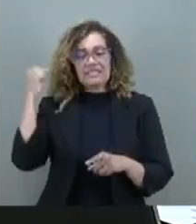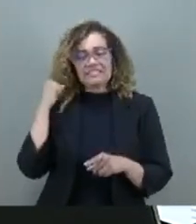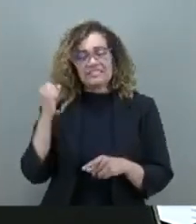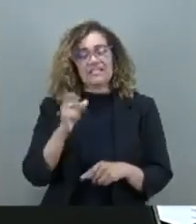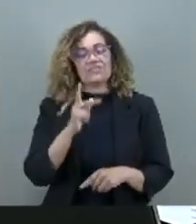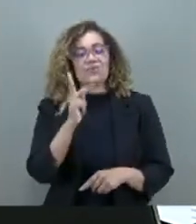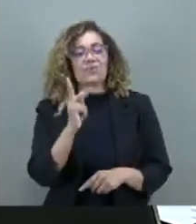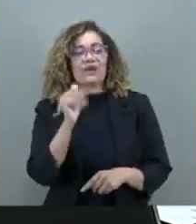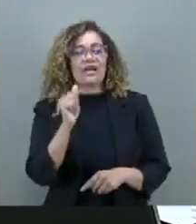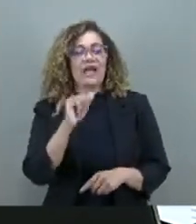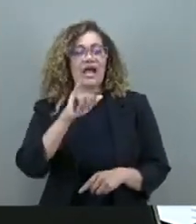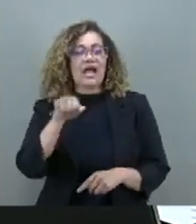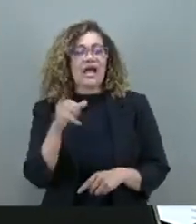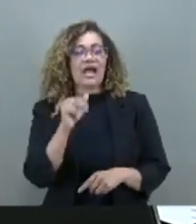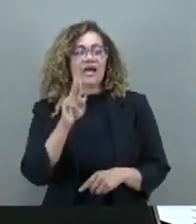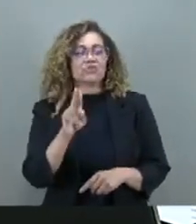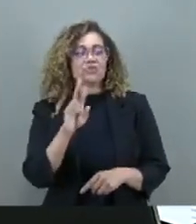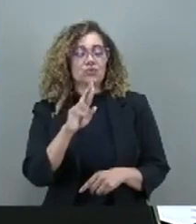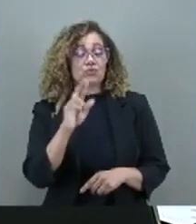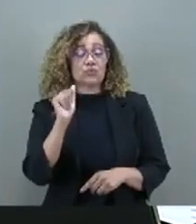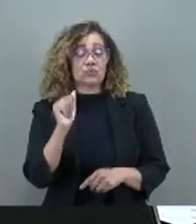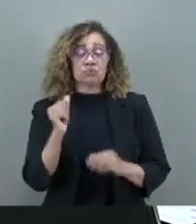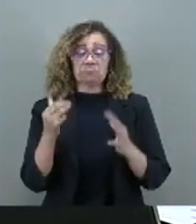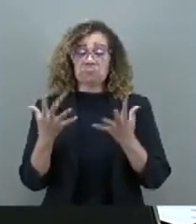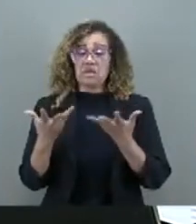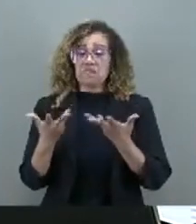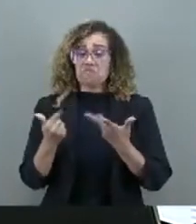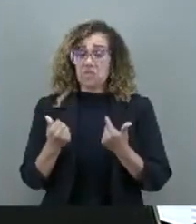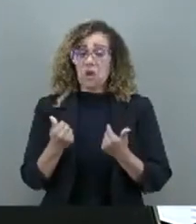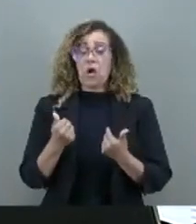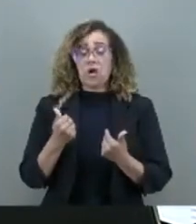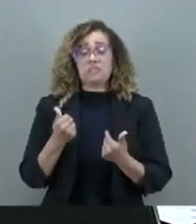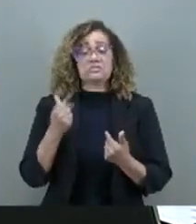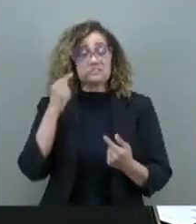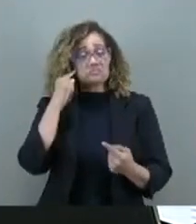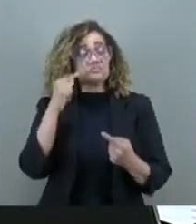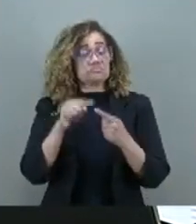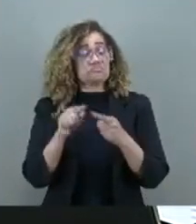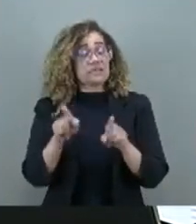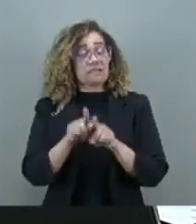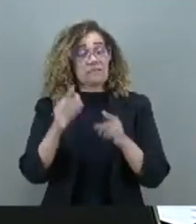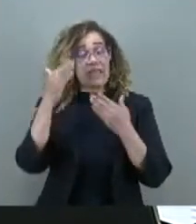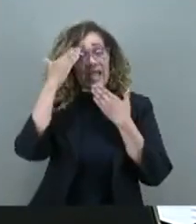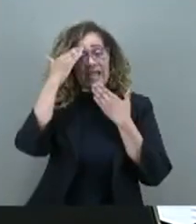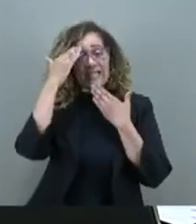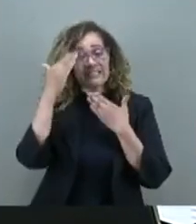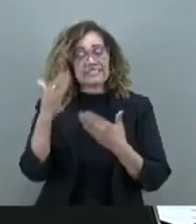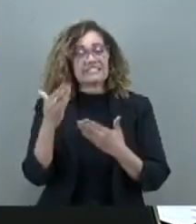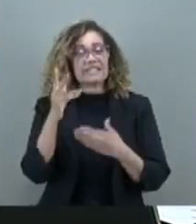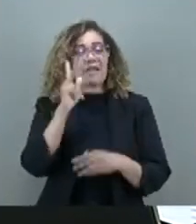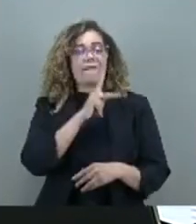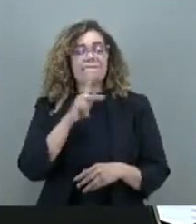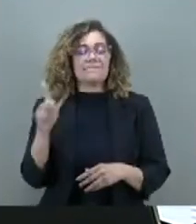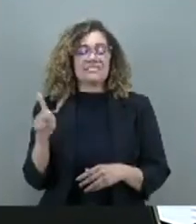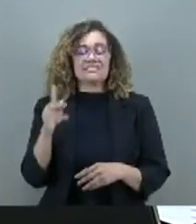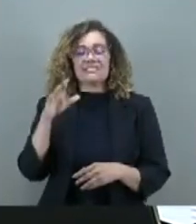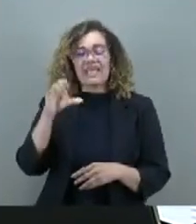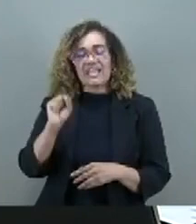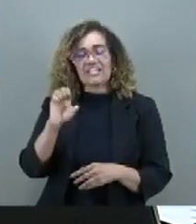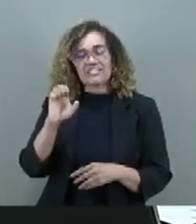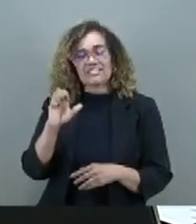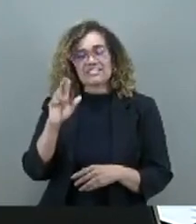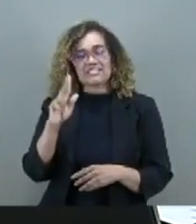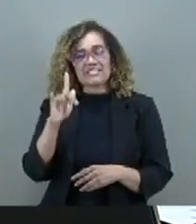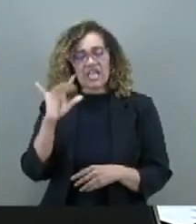pela brilhante iniciativa e agradecer ao presidente Sérgio Petecão